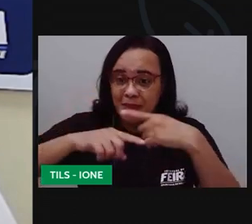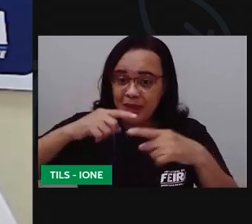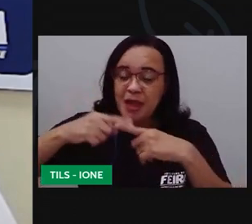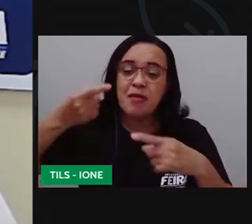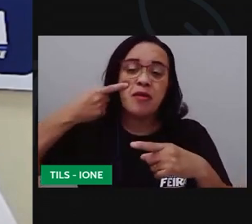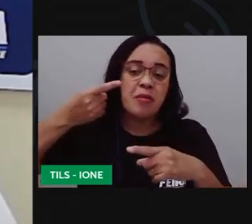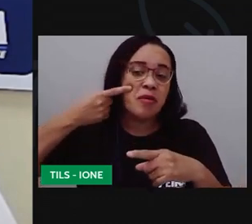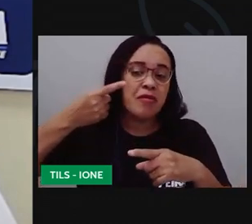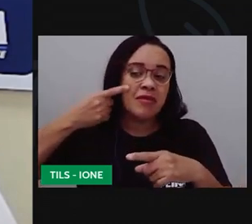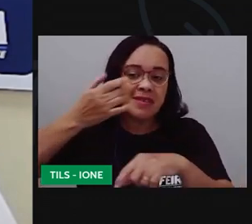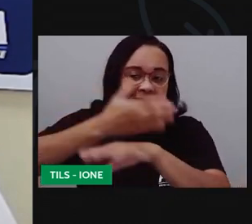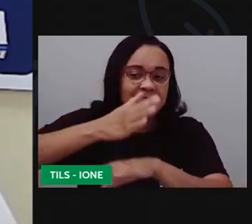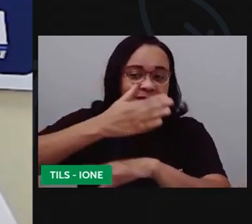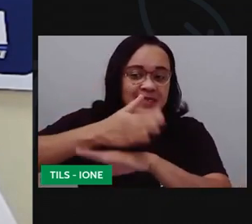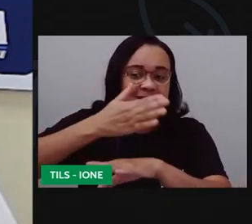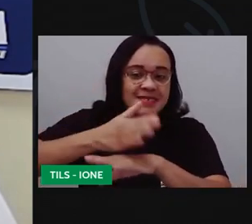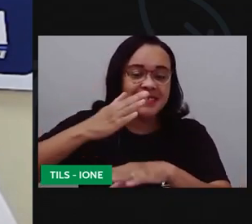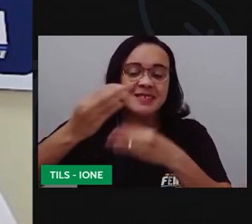nossa obra de arte